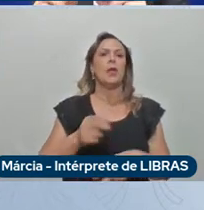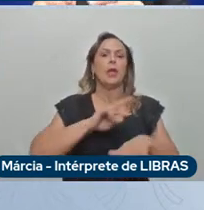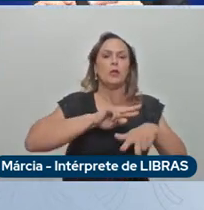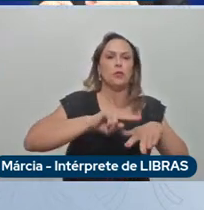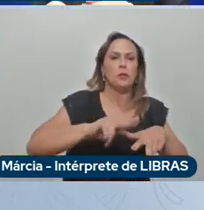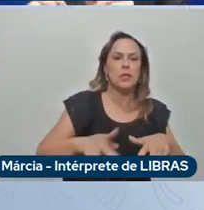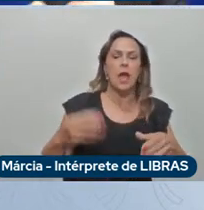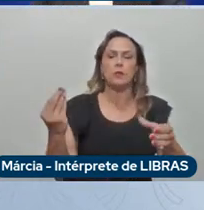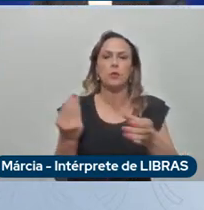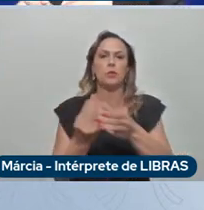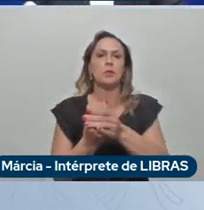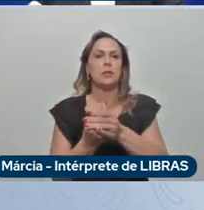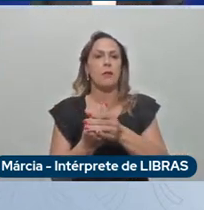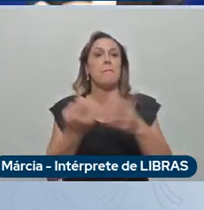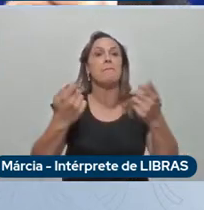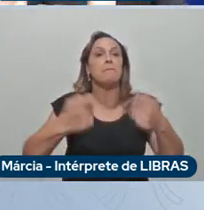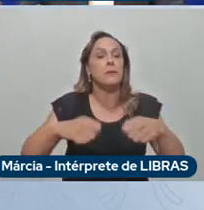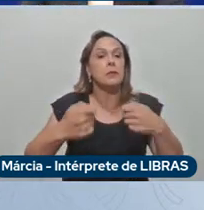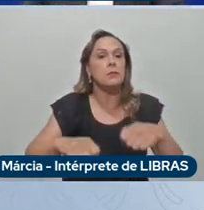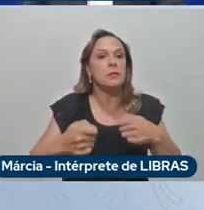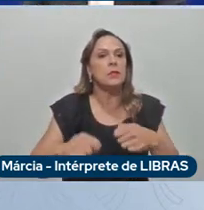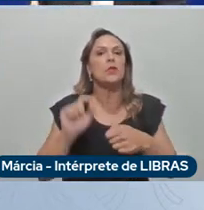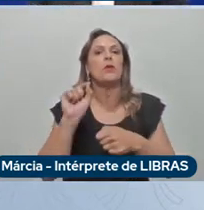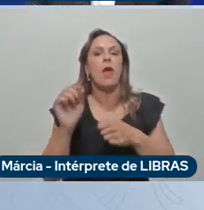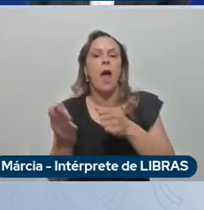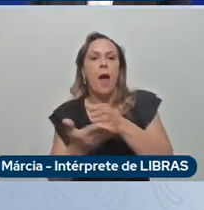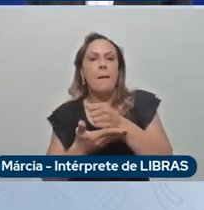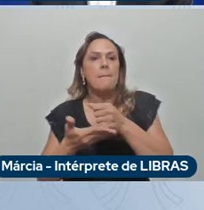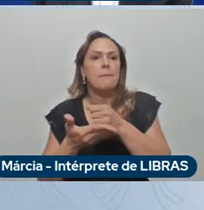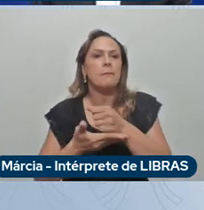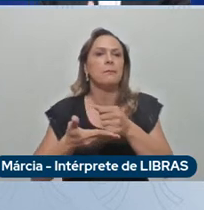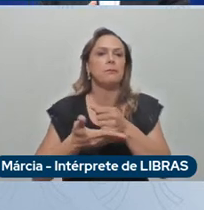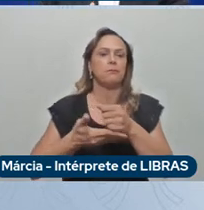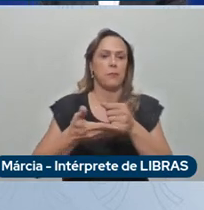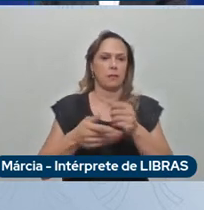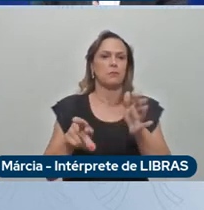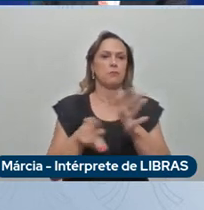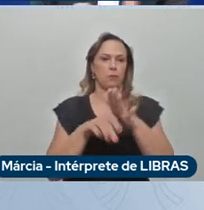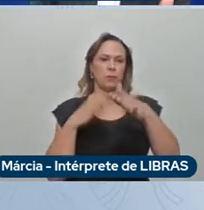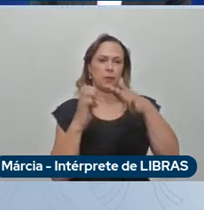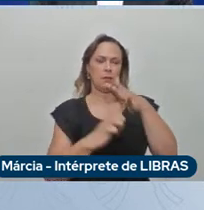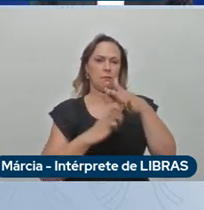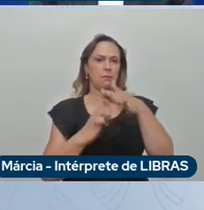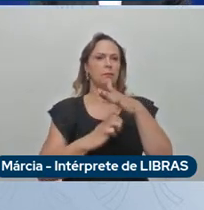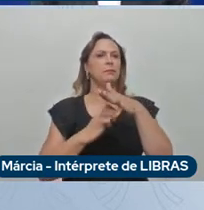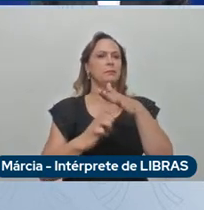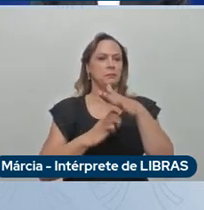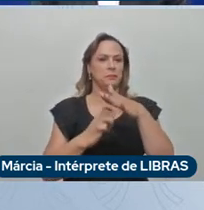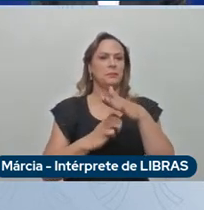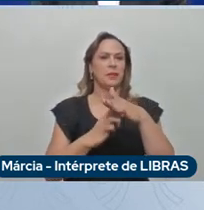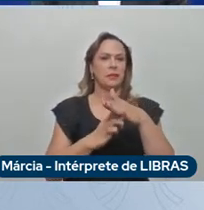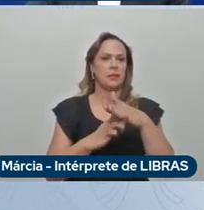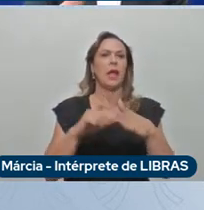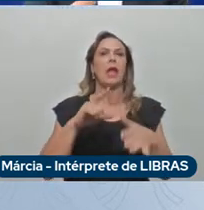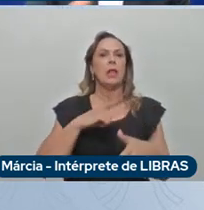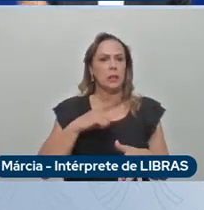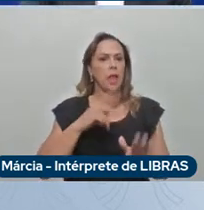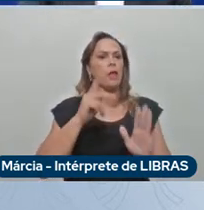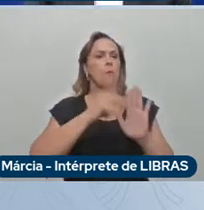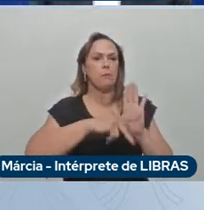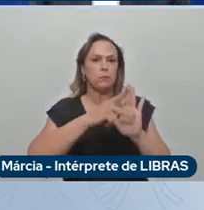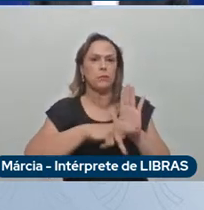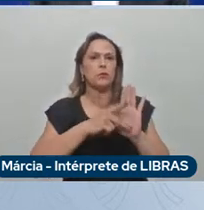deve ser o alicerce com que fundar Stellantis que uma empresa que tem somente um ano e temos um programa dentro da Stellantis que